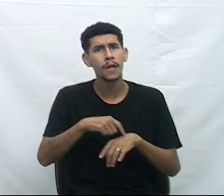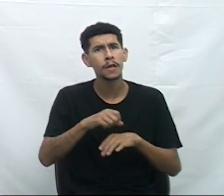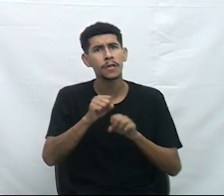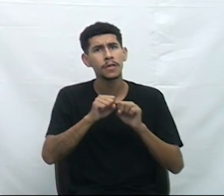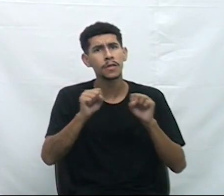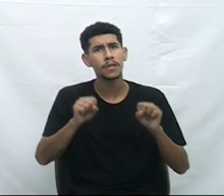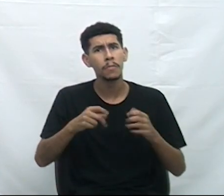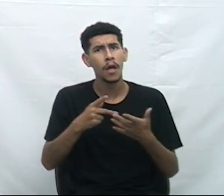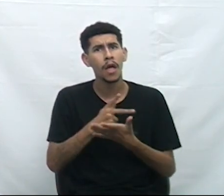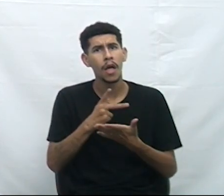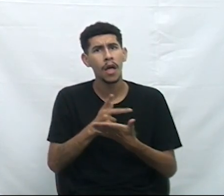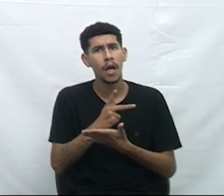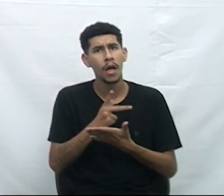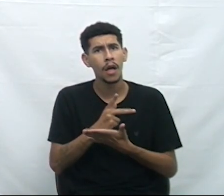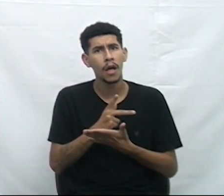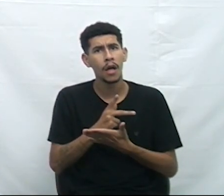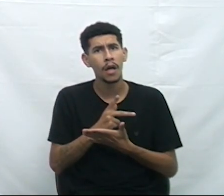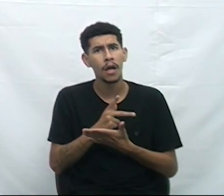Fabiola?